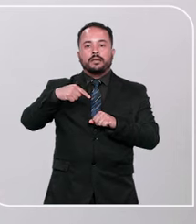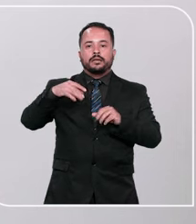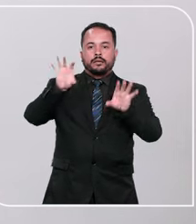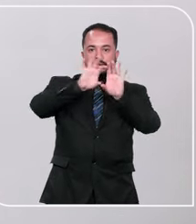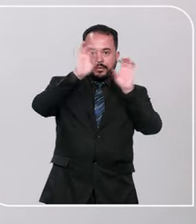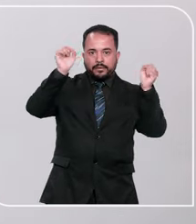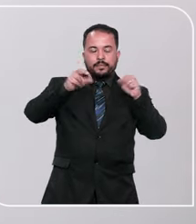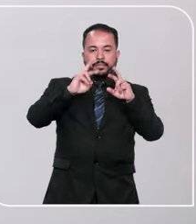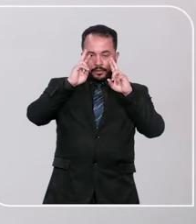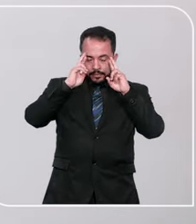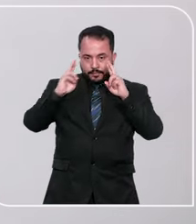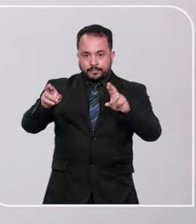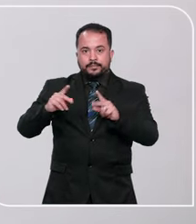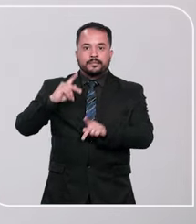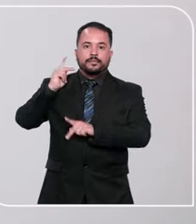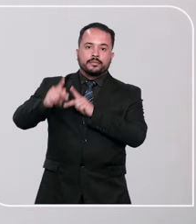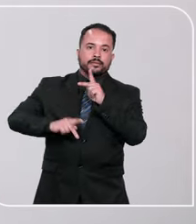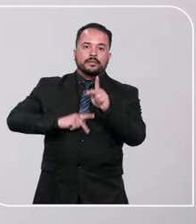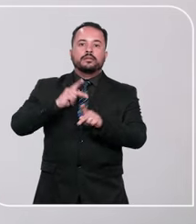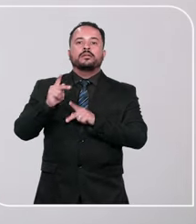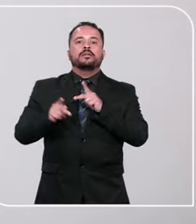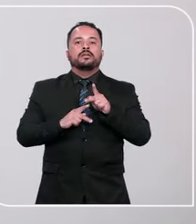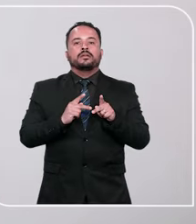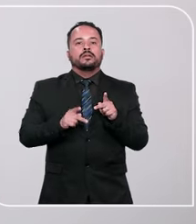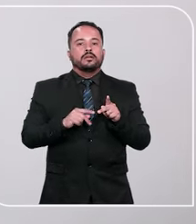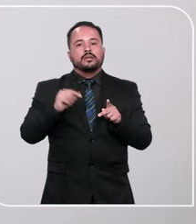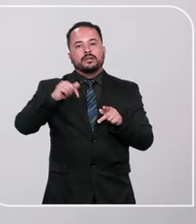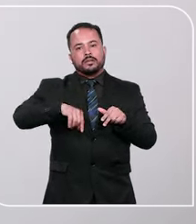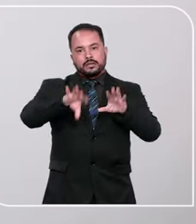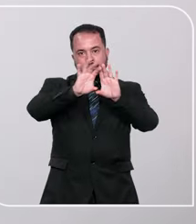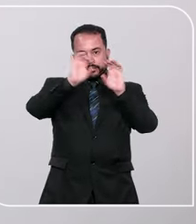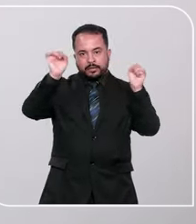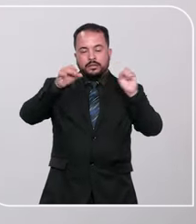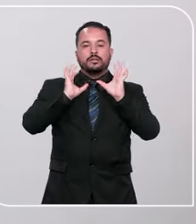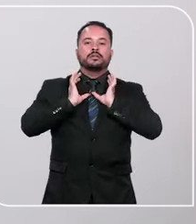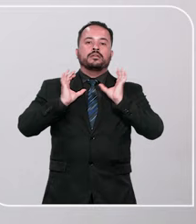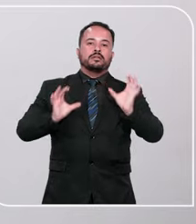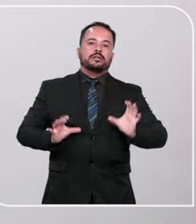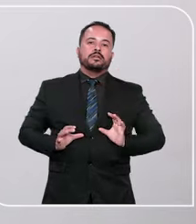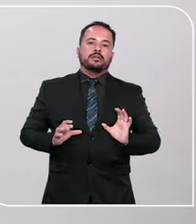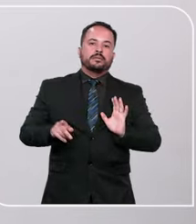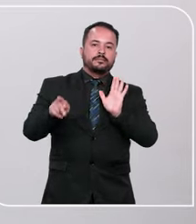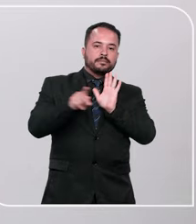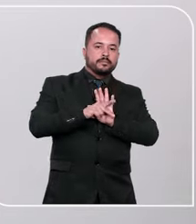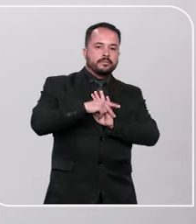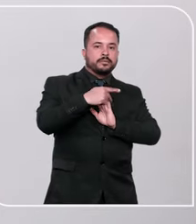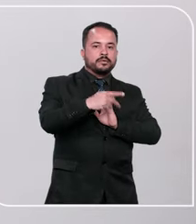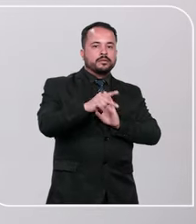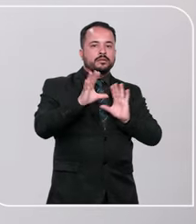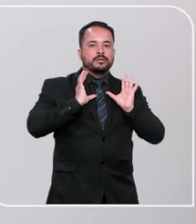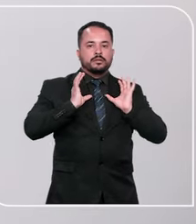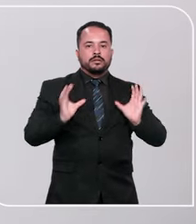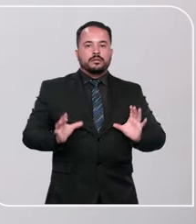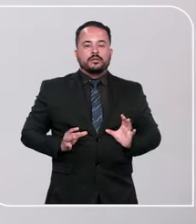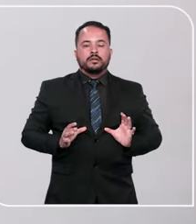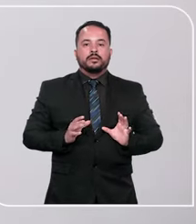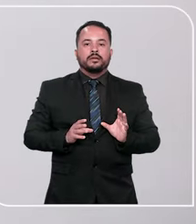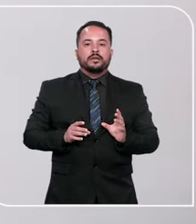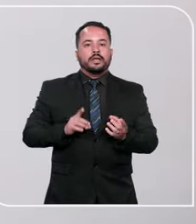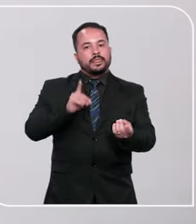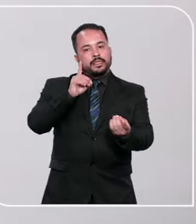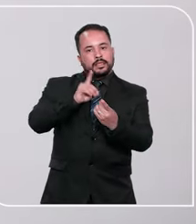tribunal que respeita o cidadão e que age como um tribunal cidadão é tribunal que